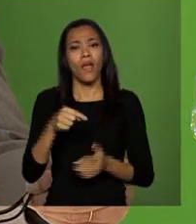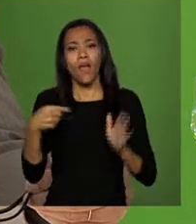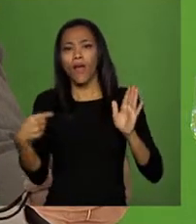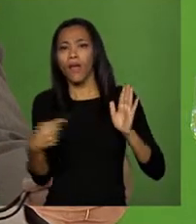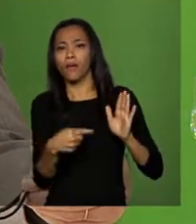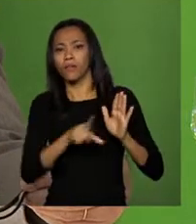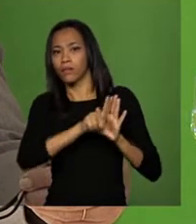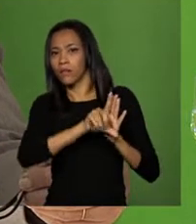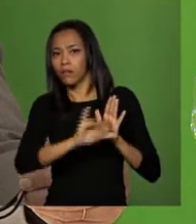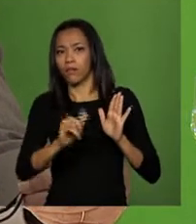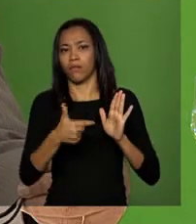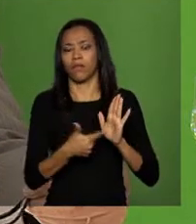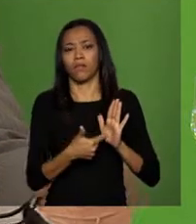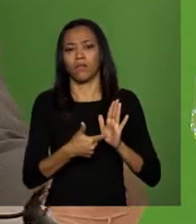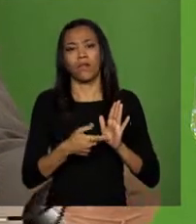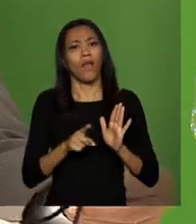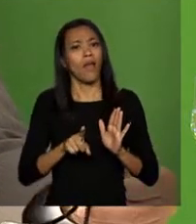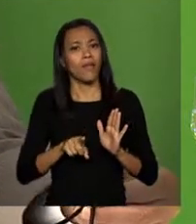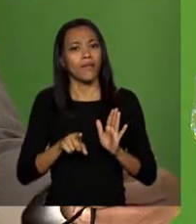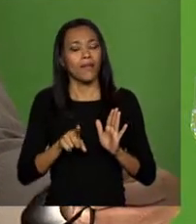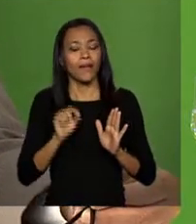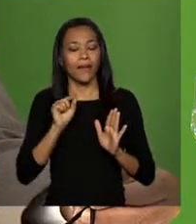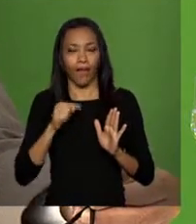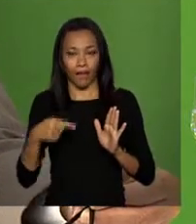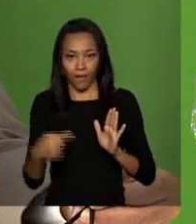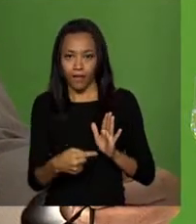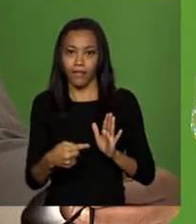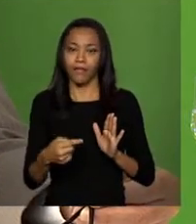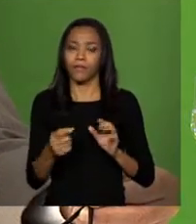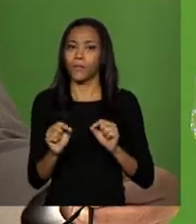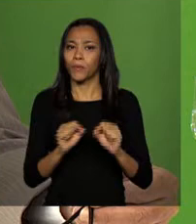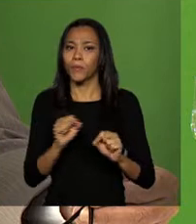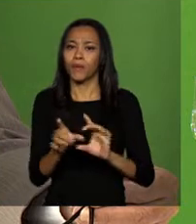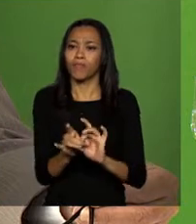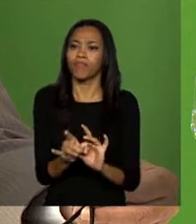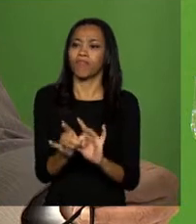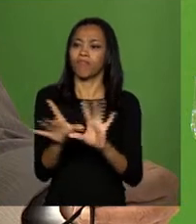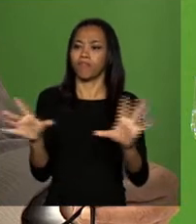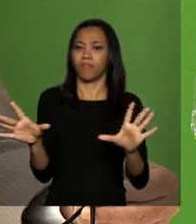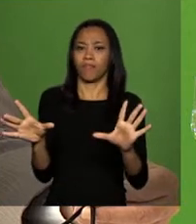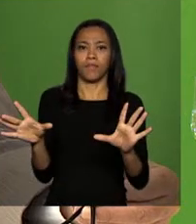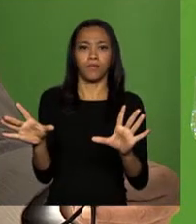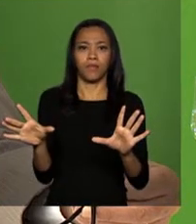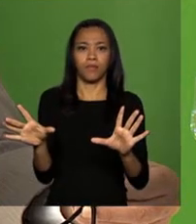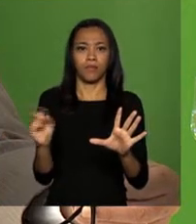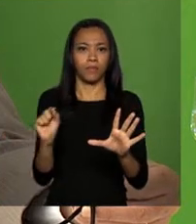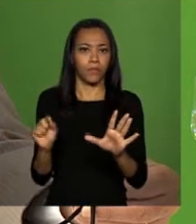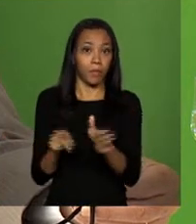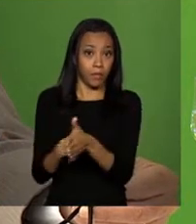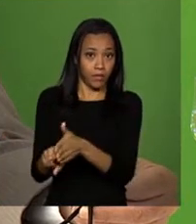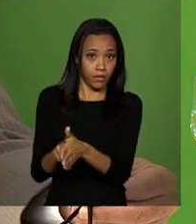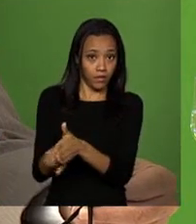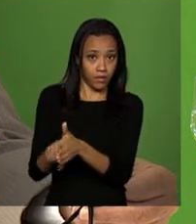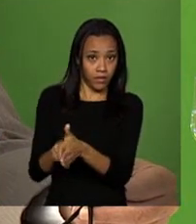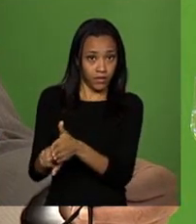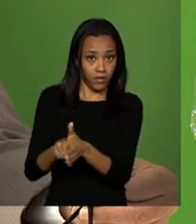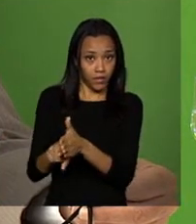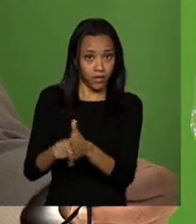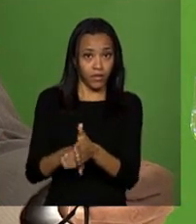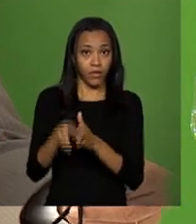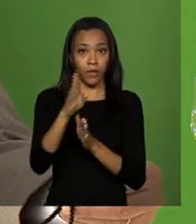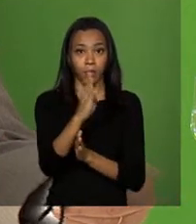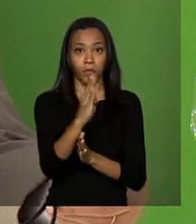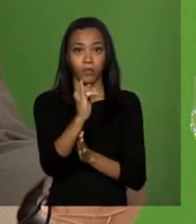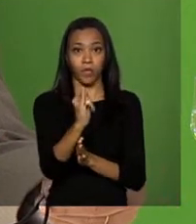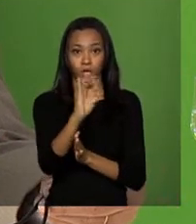desinterdita a pesquisa com biodiversidade.